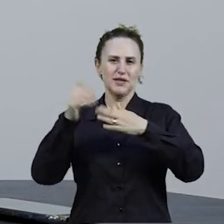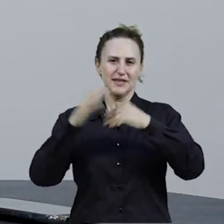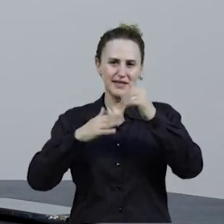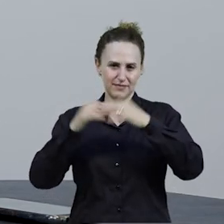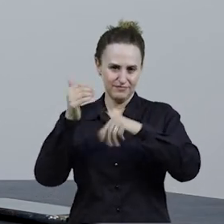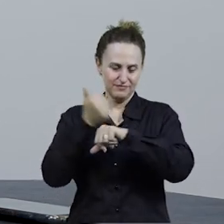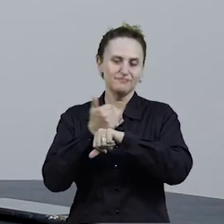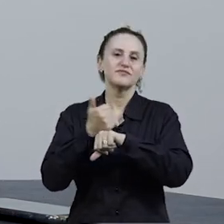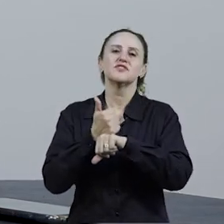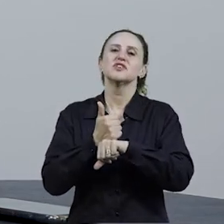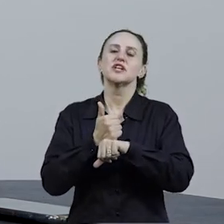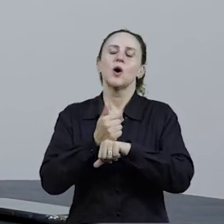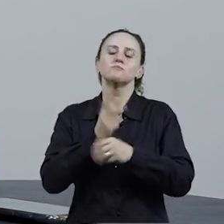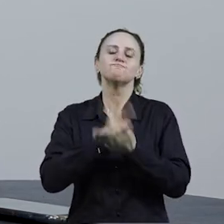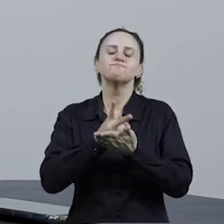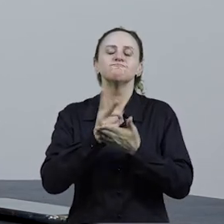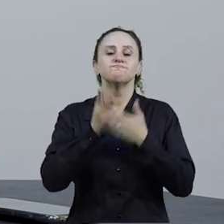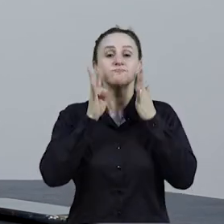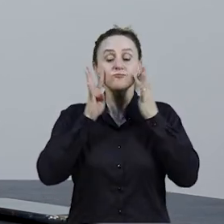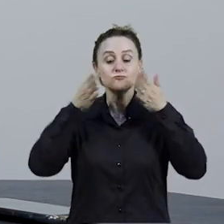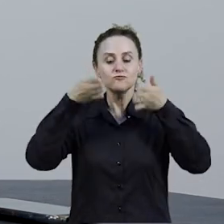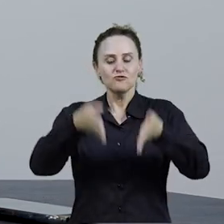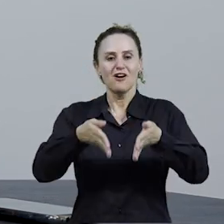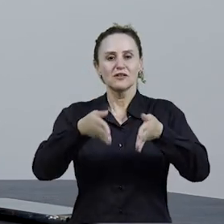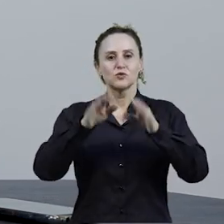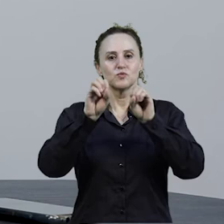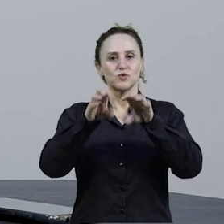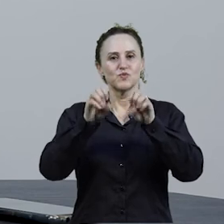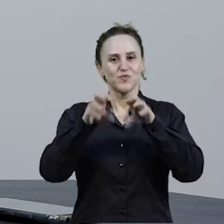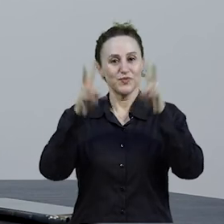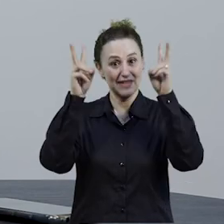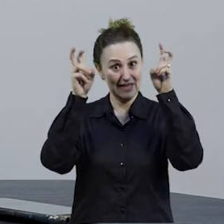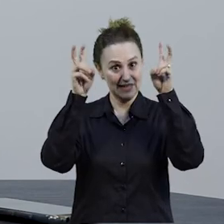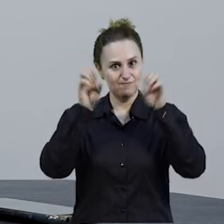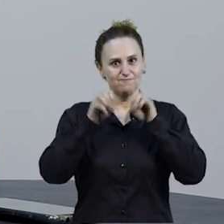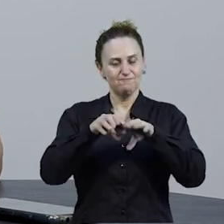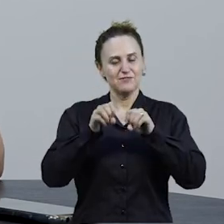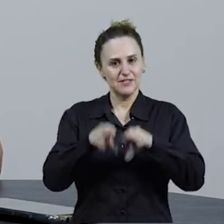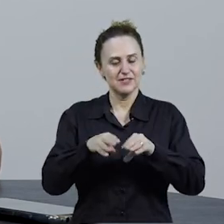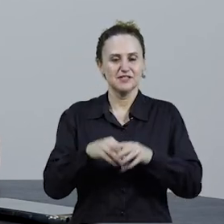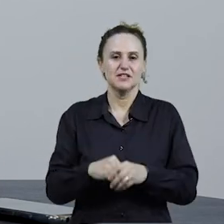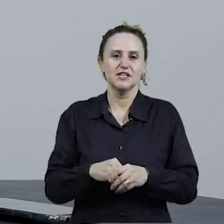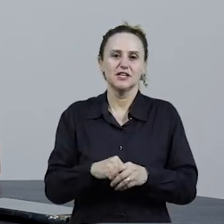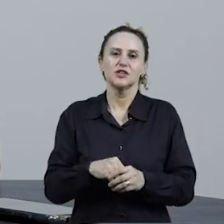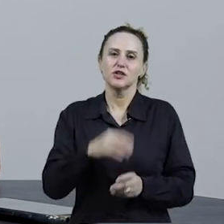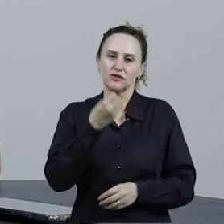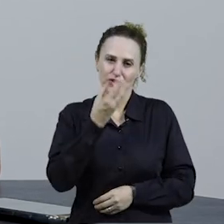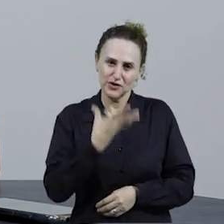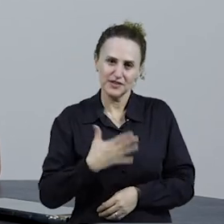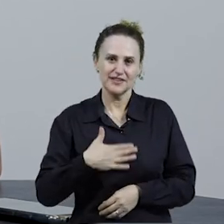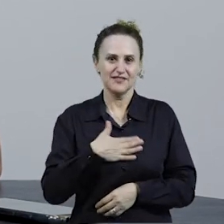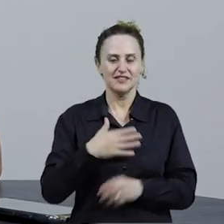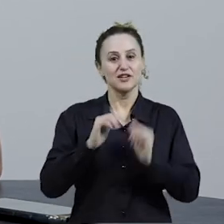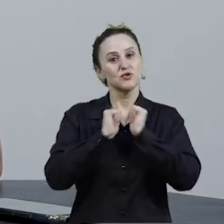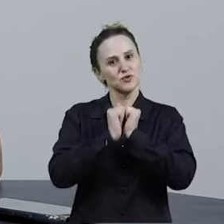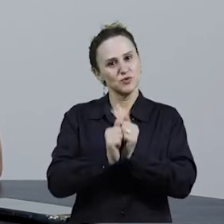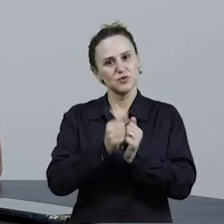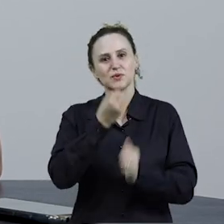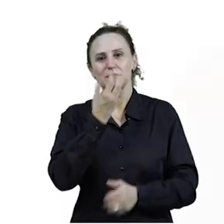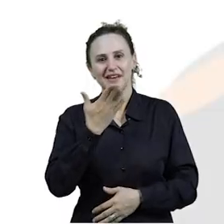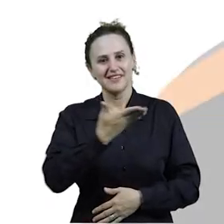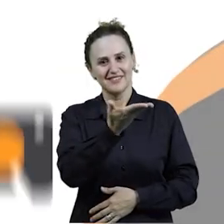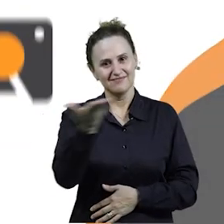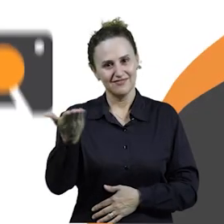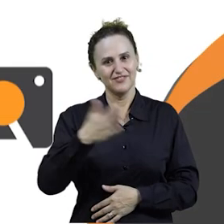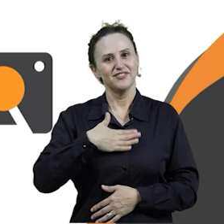sempre está focada no ensino. Então, é uma caminhada que eu vou apreciar muito fazer com todos vocês. Sejam muito bem-vindos.